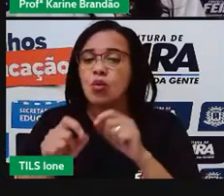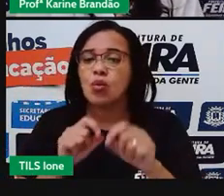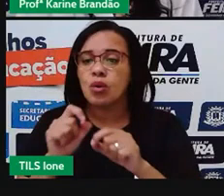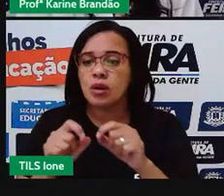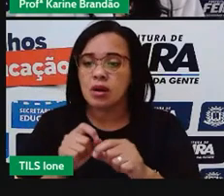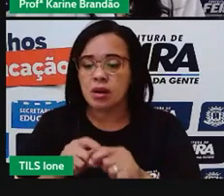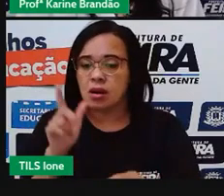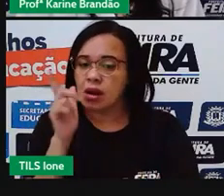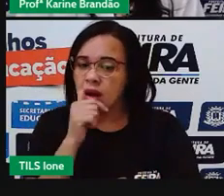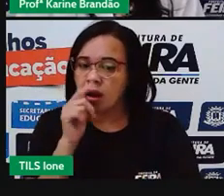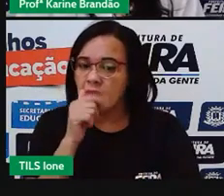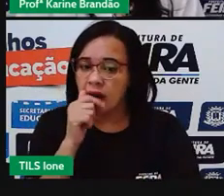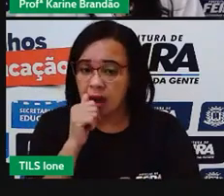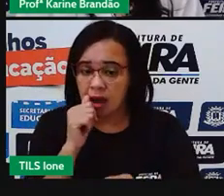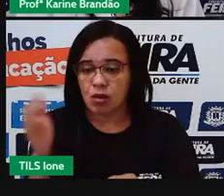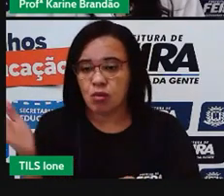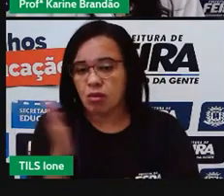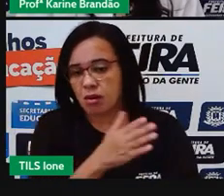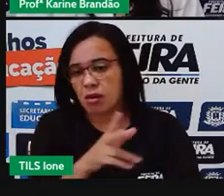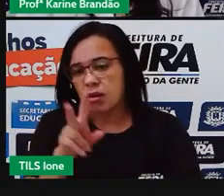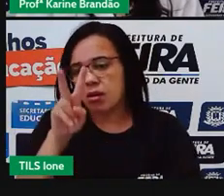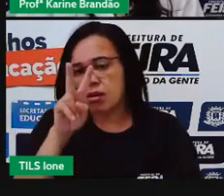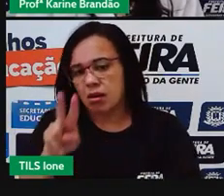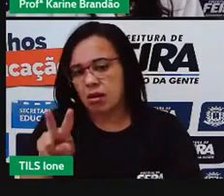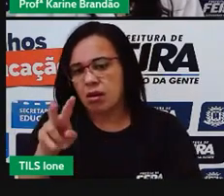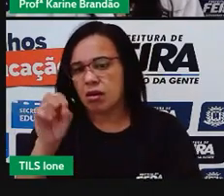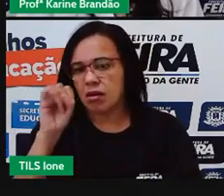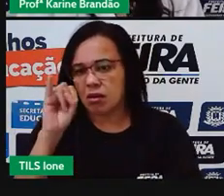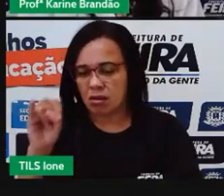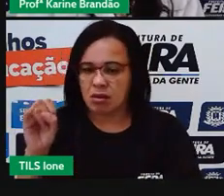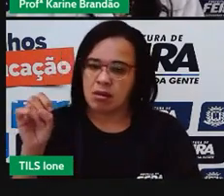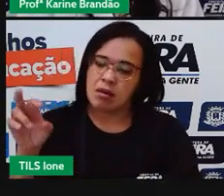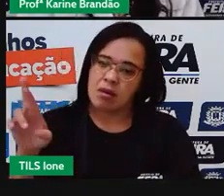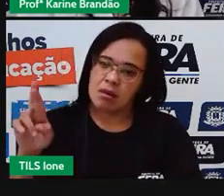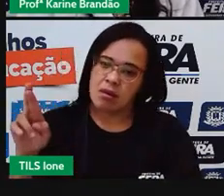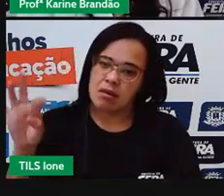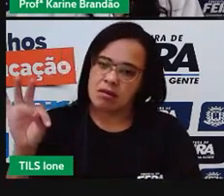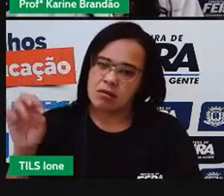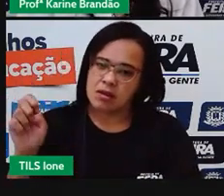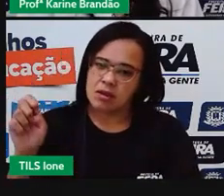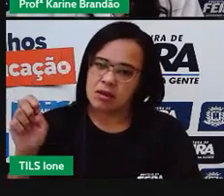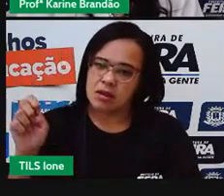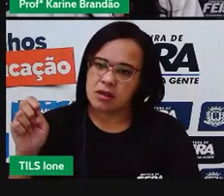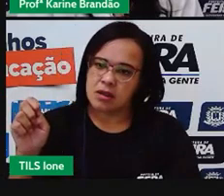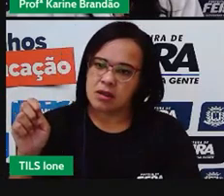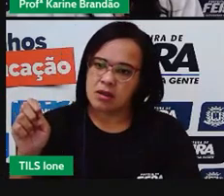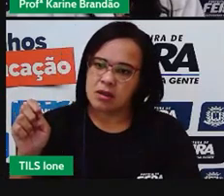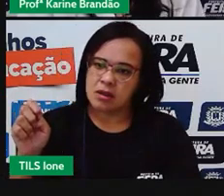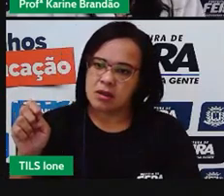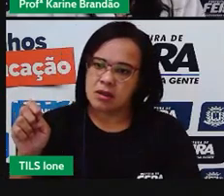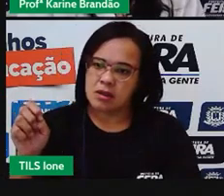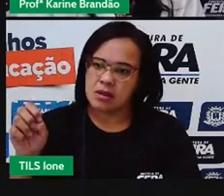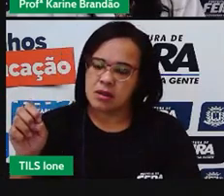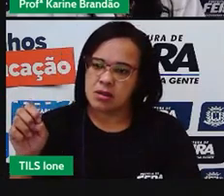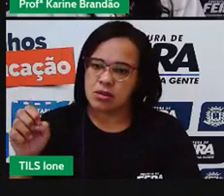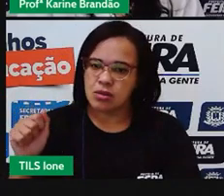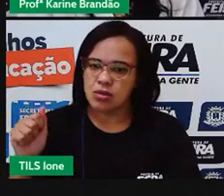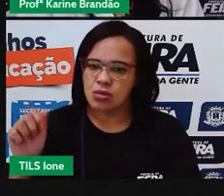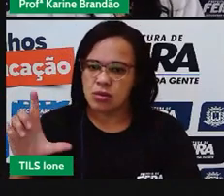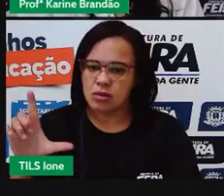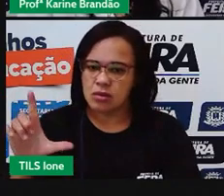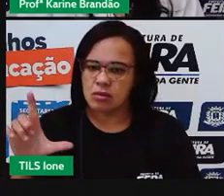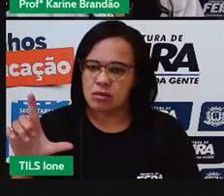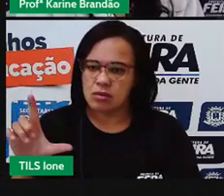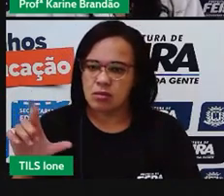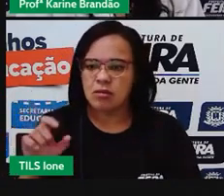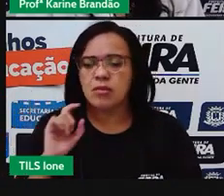Que é o quê? É o volume de água utilizado no processo de produção de um bem ou serviço. É aquela água que